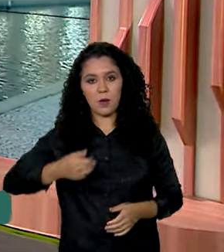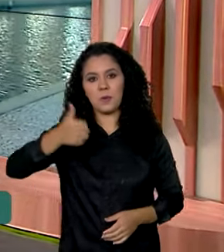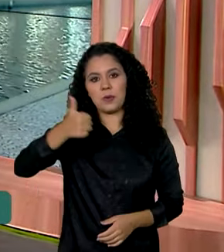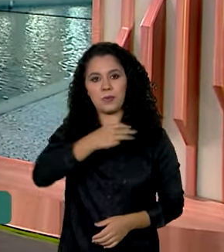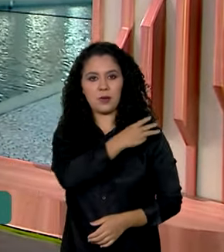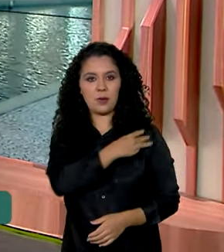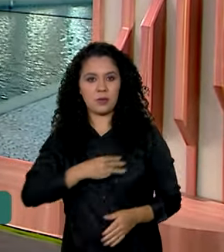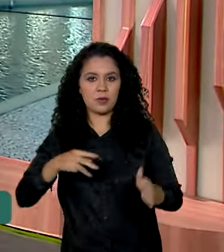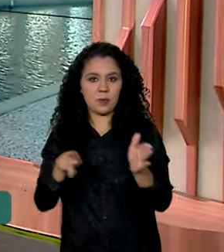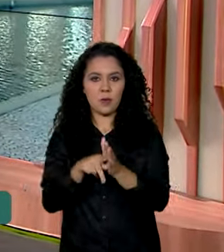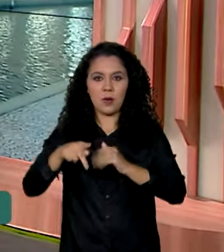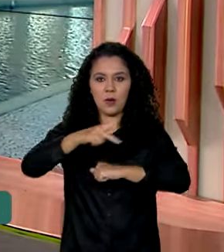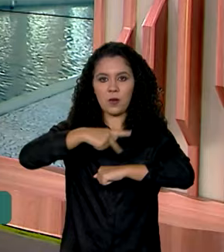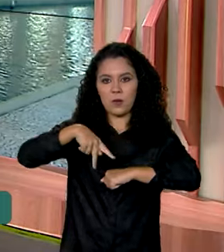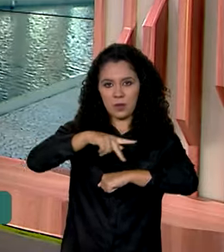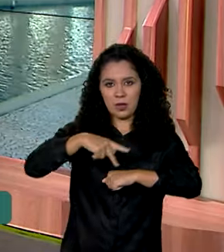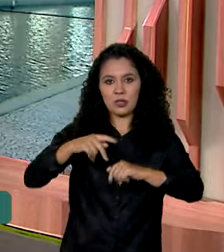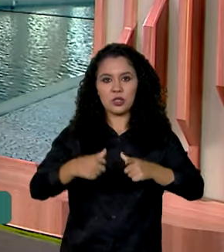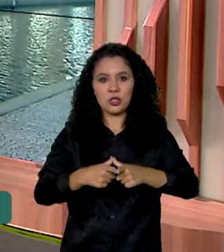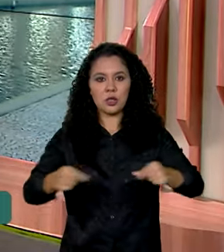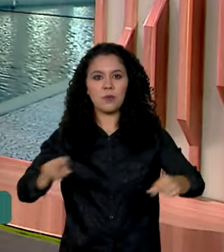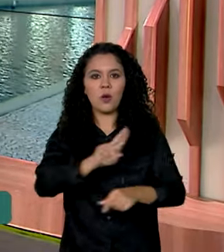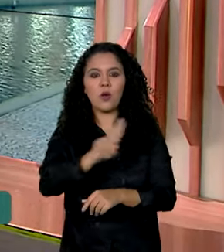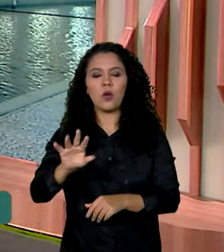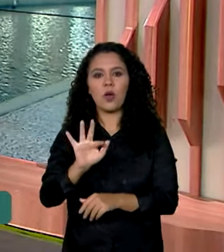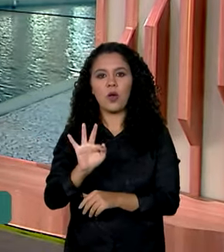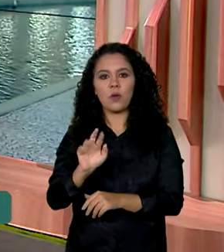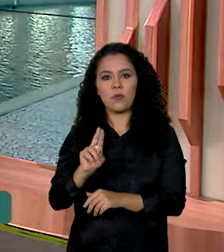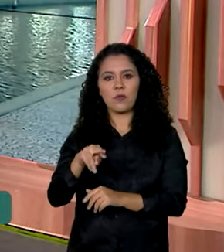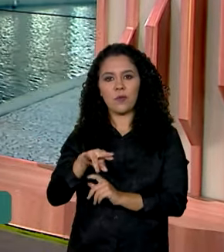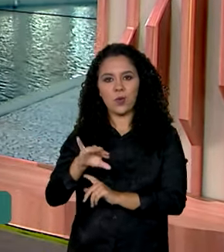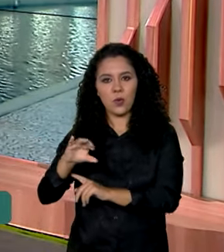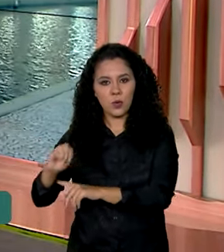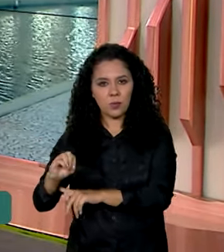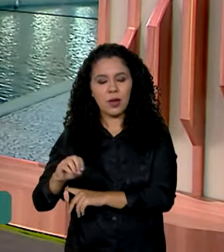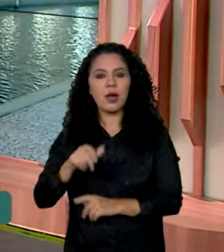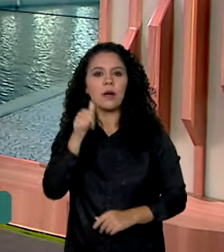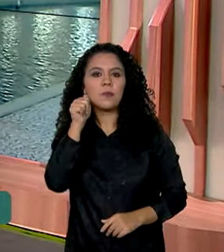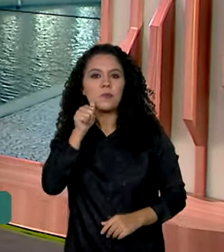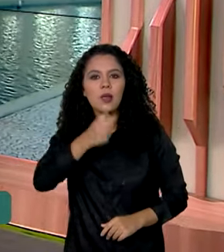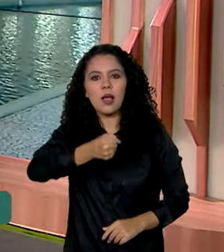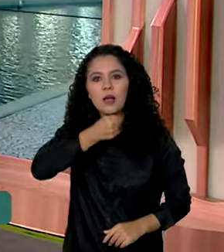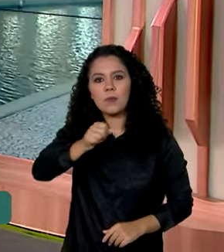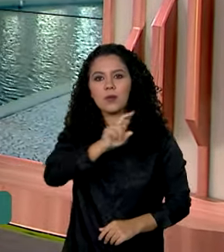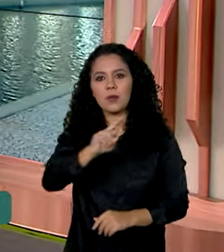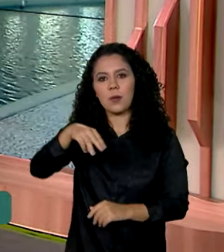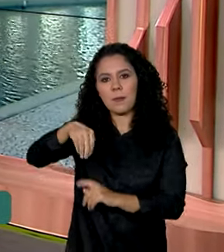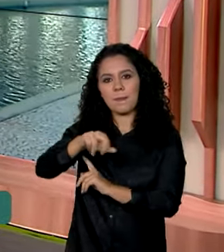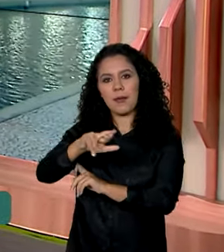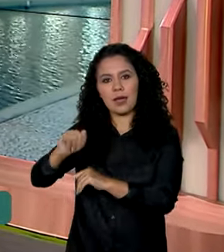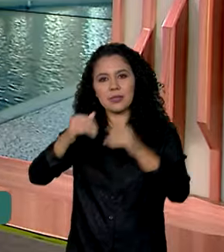-ministro do Japão, Fumi Okida. Márcia Fernandes traz os detalhes. Oi, Marcinha. Bom dia para você.